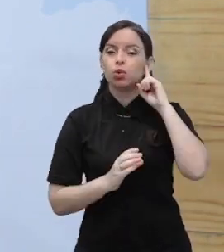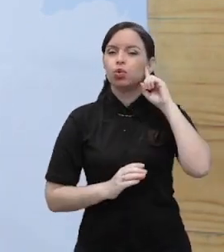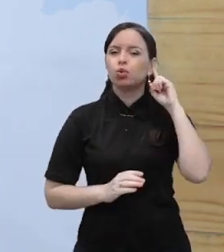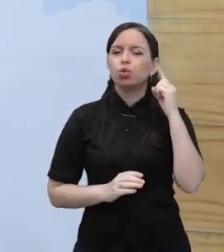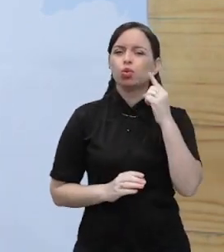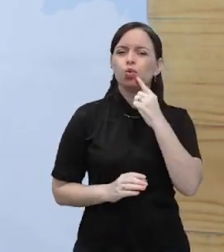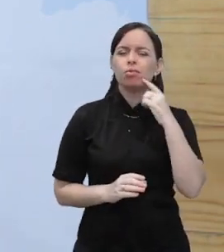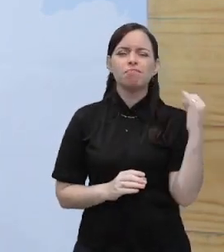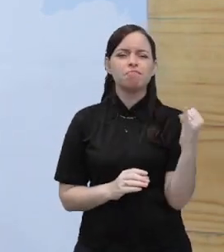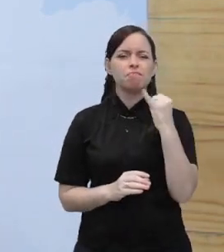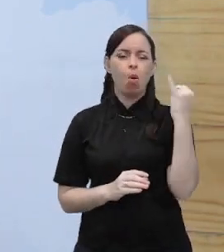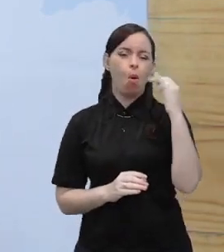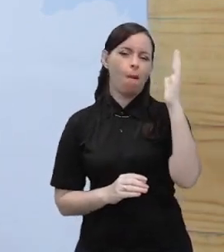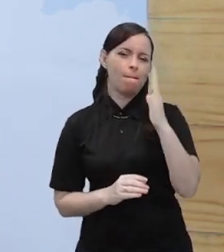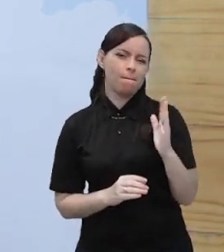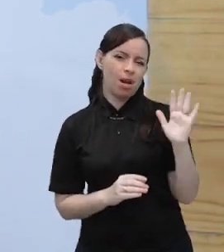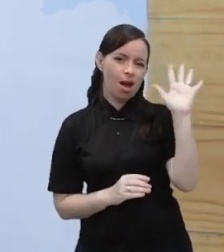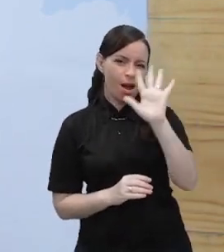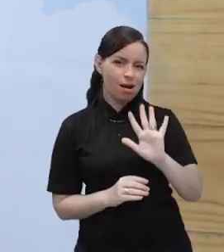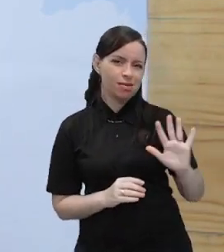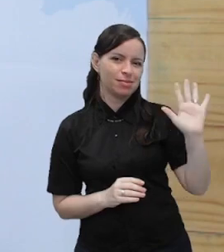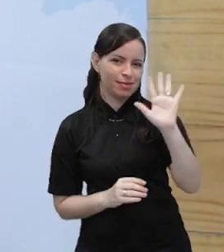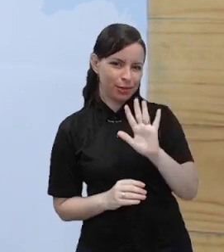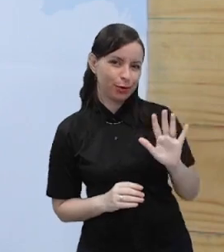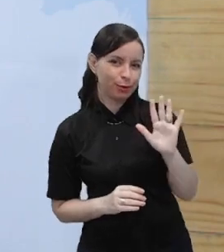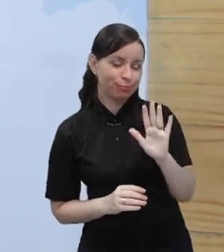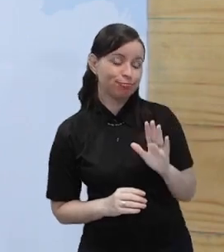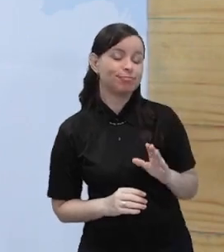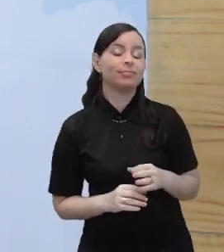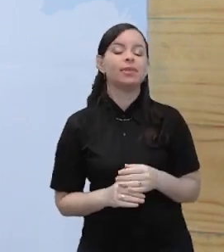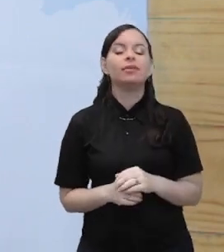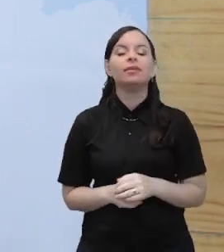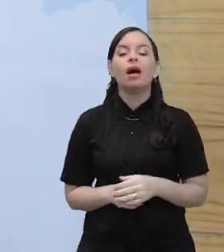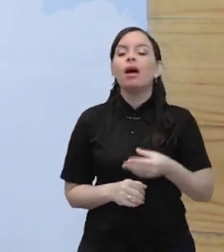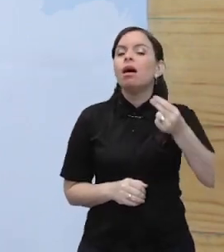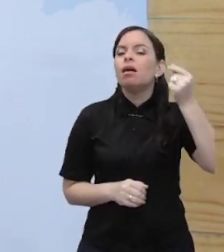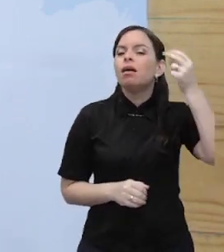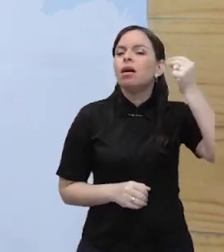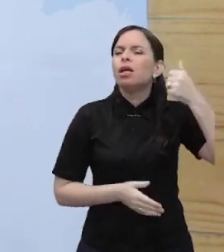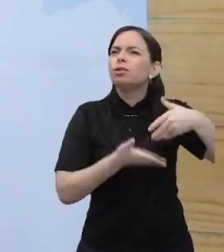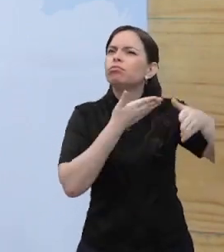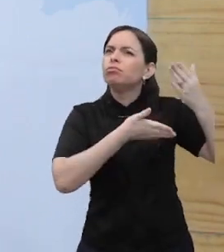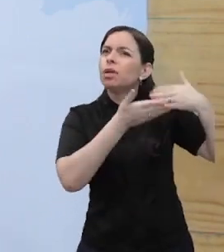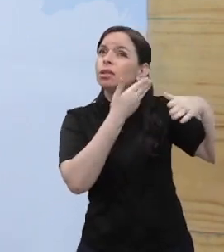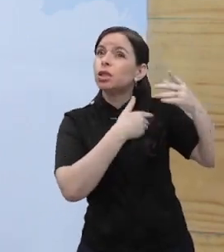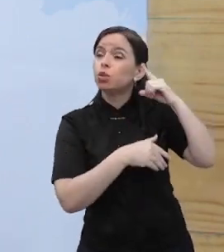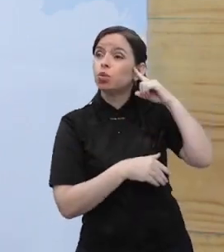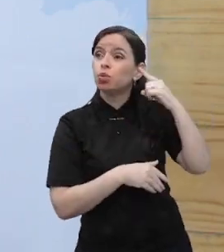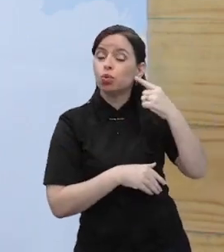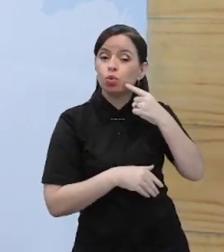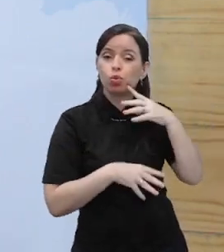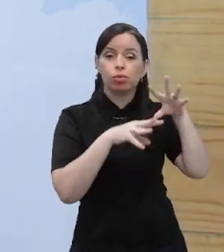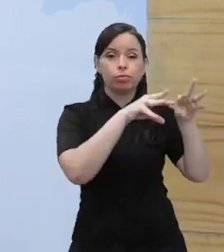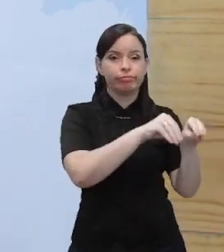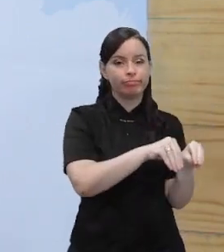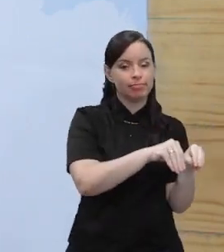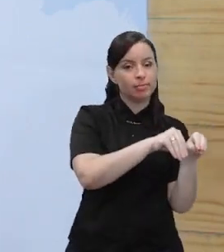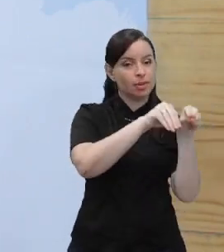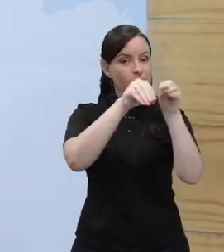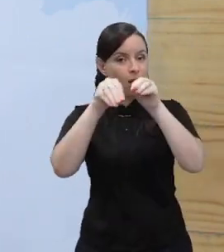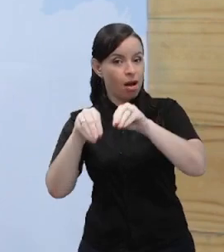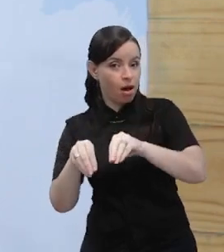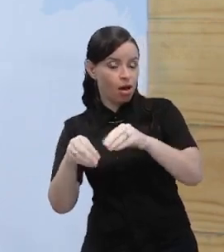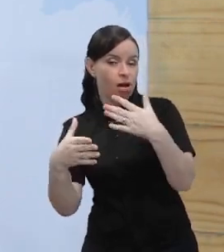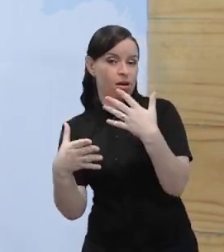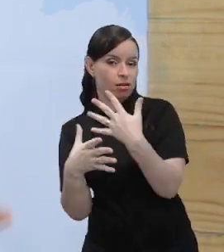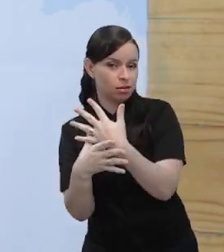importância também pela diáspora que nós tivemos há muitos anos atrás, de surdos que saíam dos seus lugares, das suas cidades,